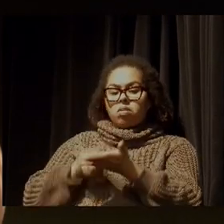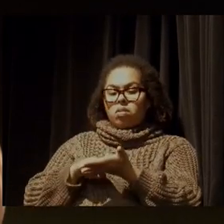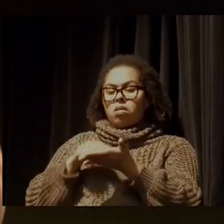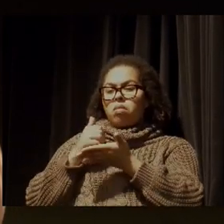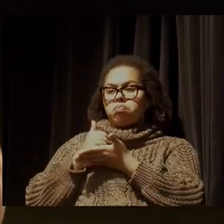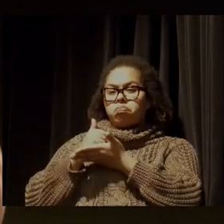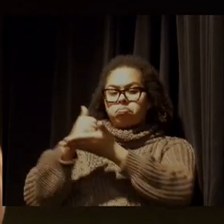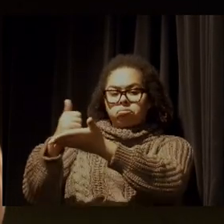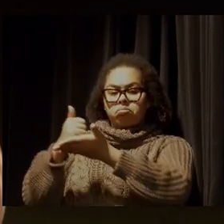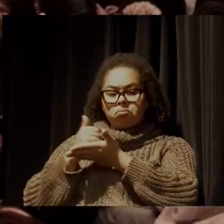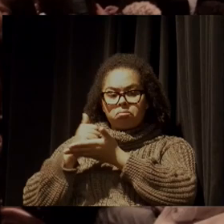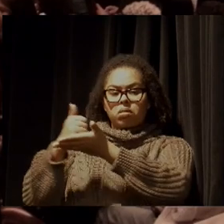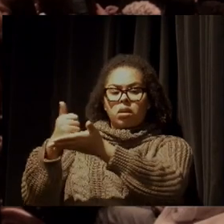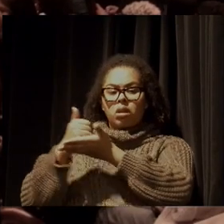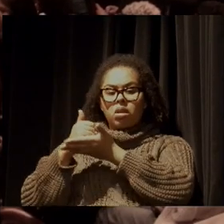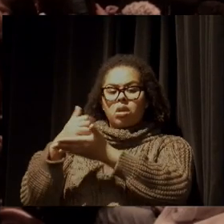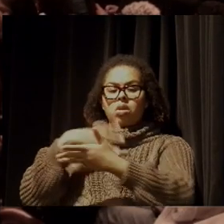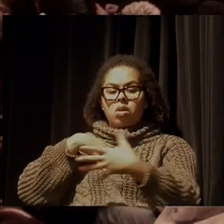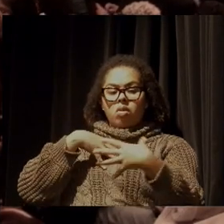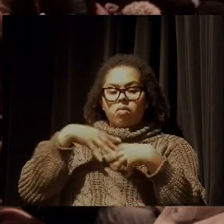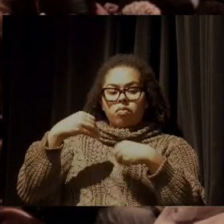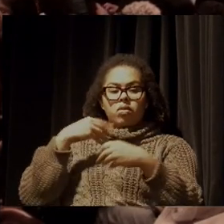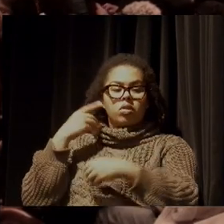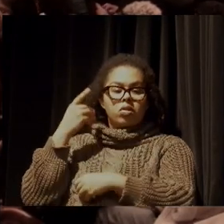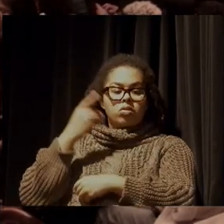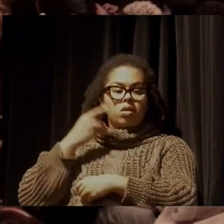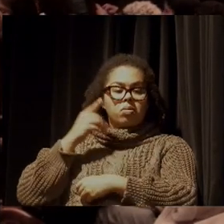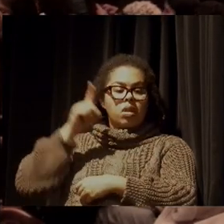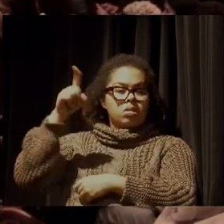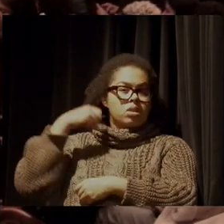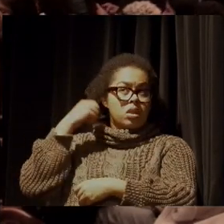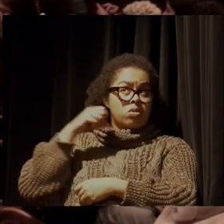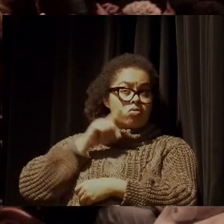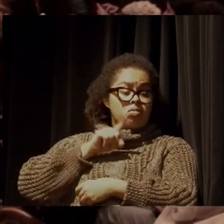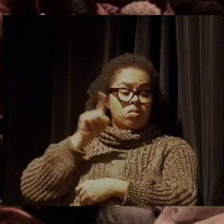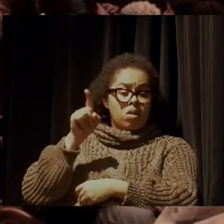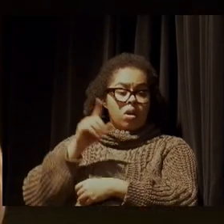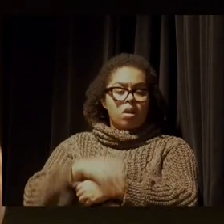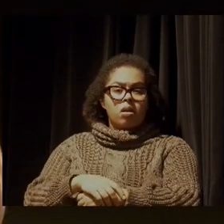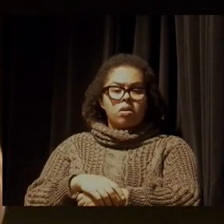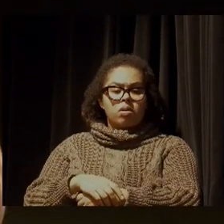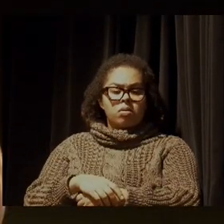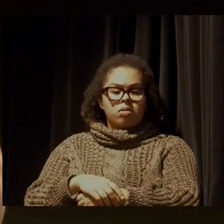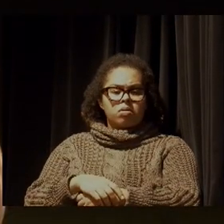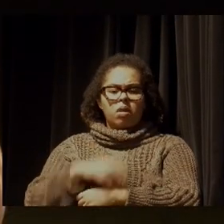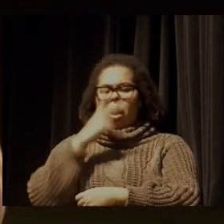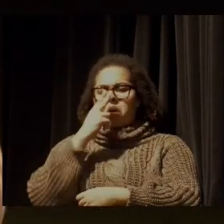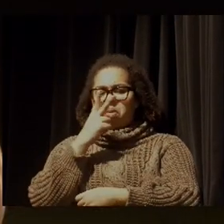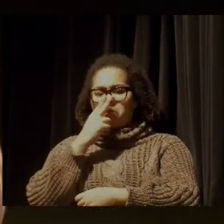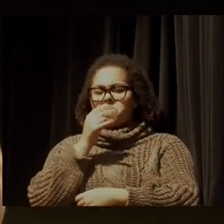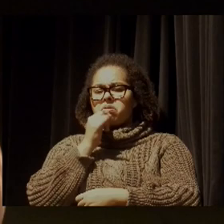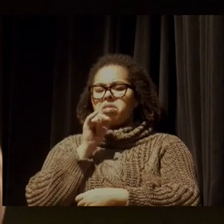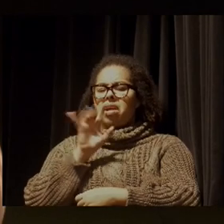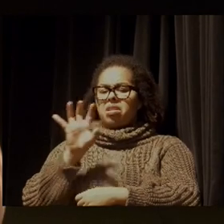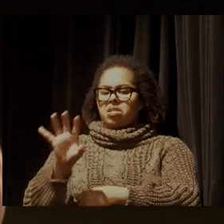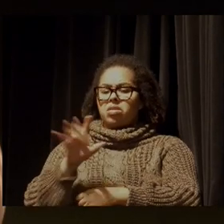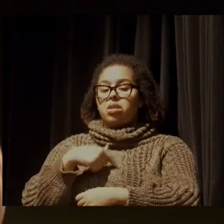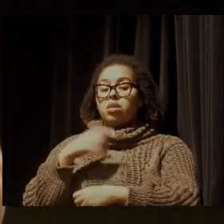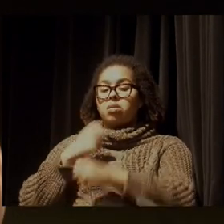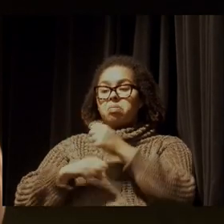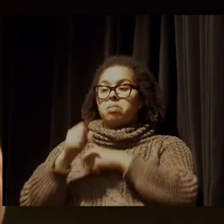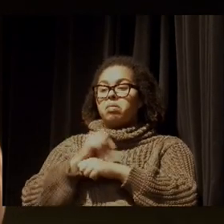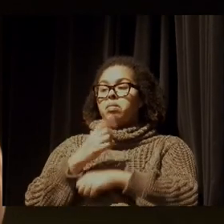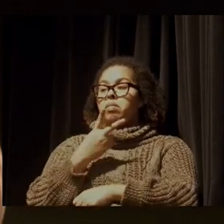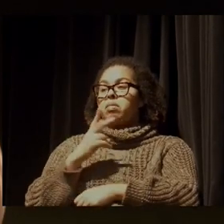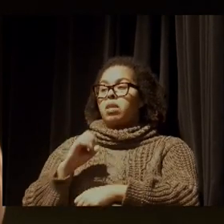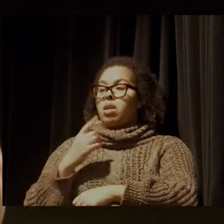filhos desses deputados e senadores. Então, eu acho que é isso. E em relação a 2013,